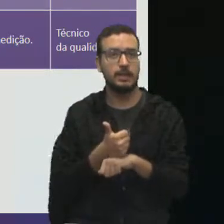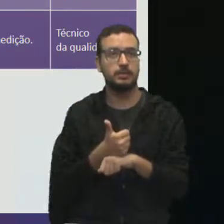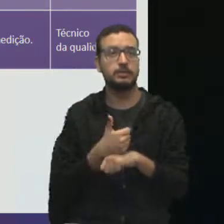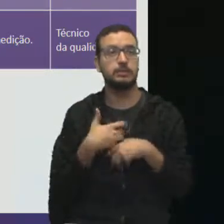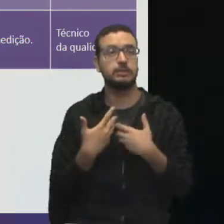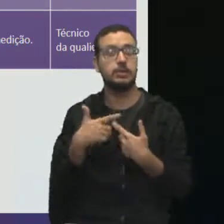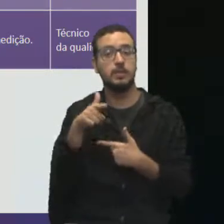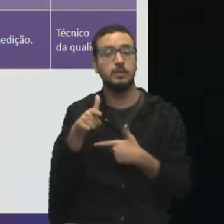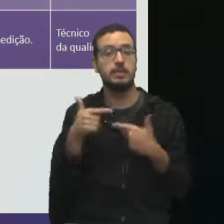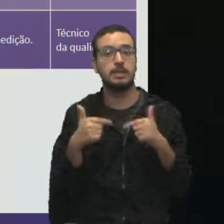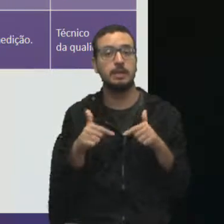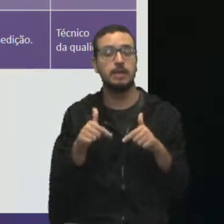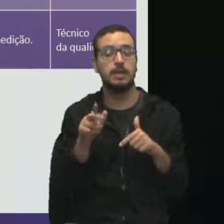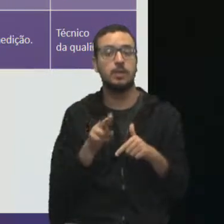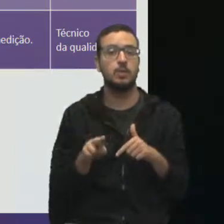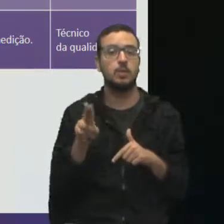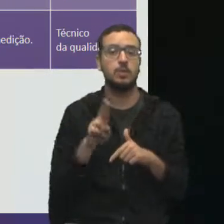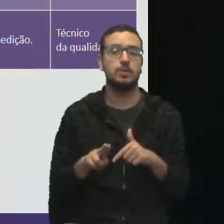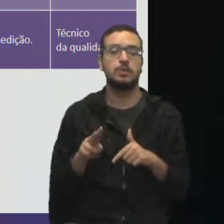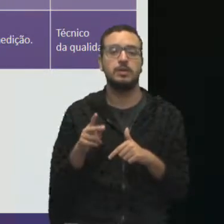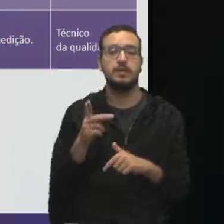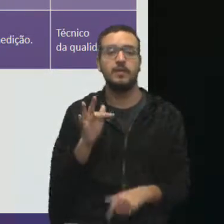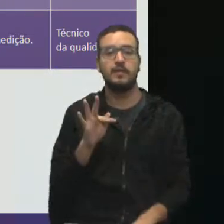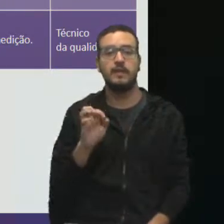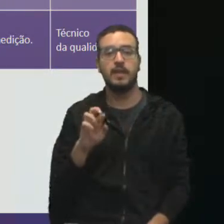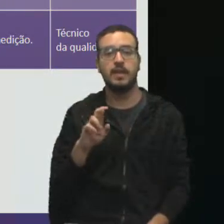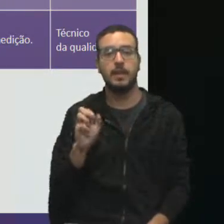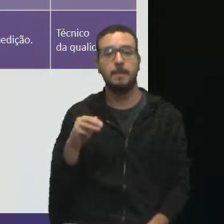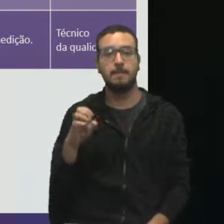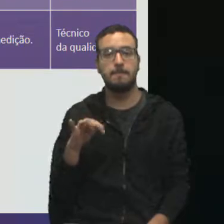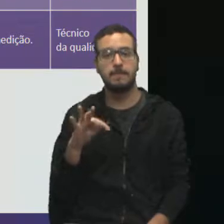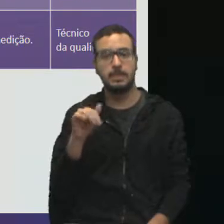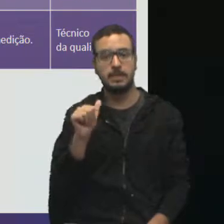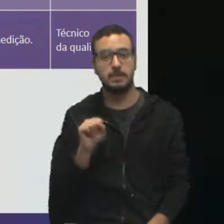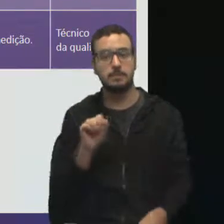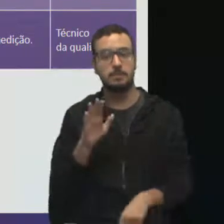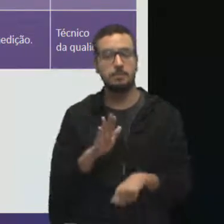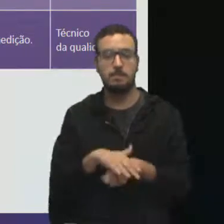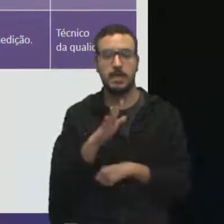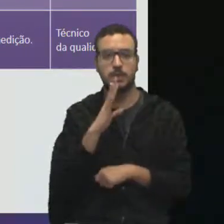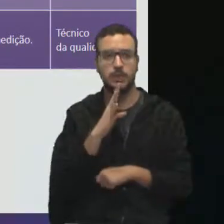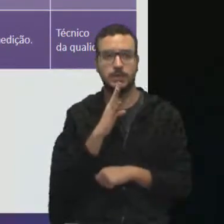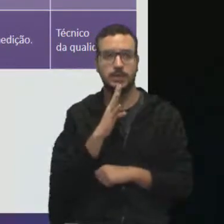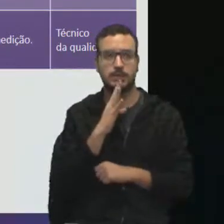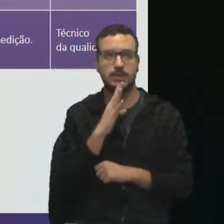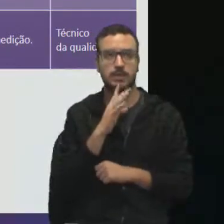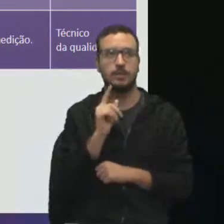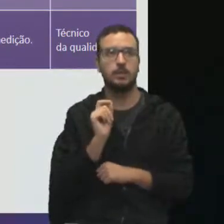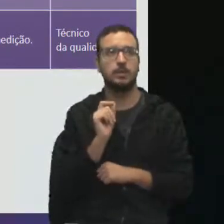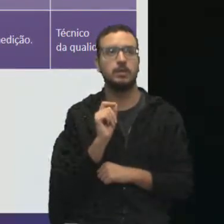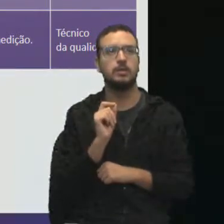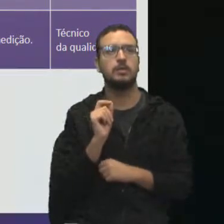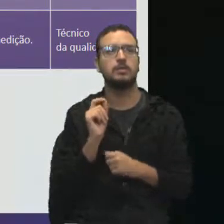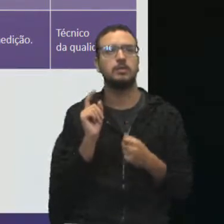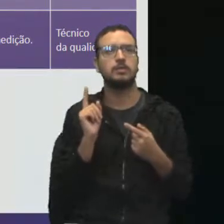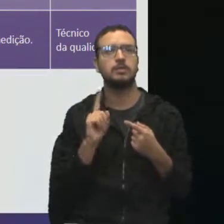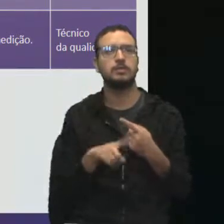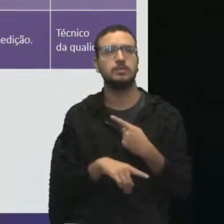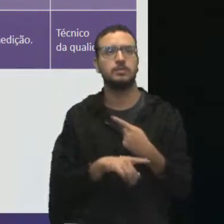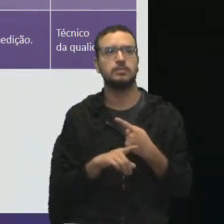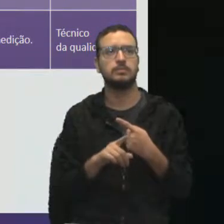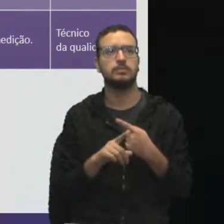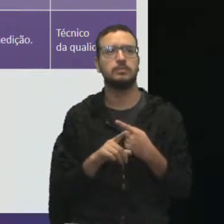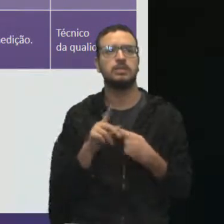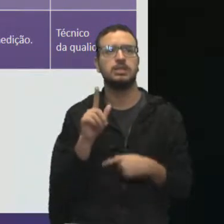trabalhando com as ferramentas mais conhecidas, sete ferramentas mais conhecidas. Quais são elas? Gráfico de